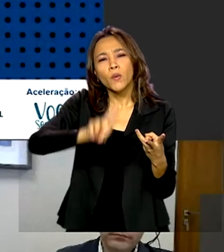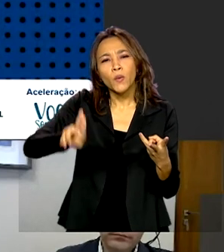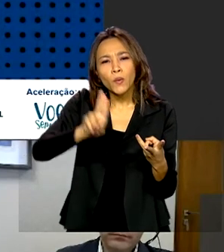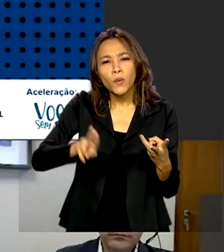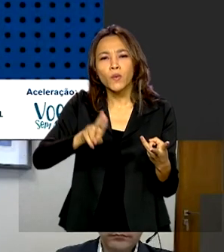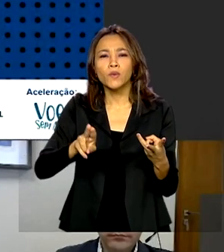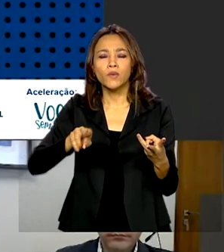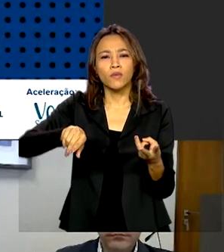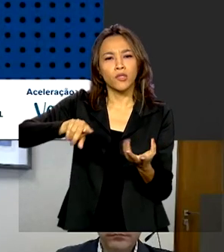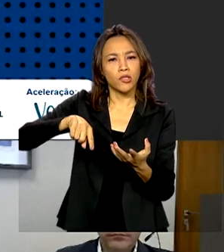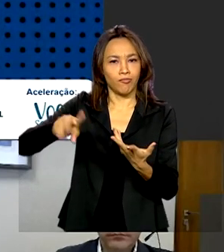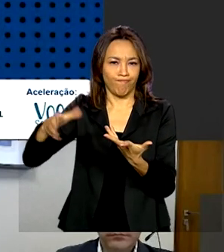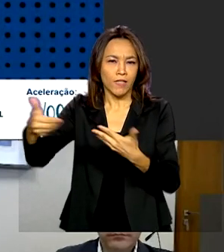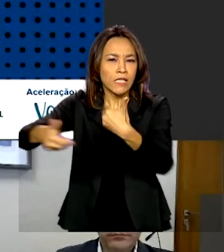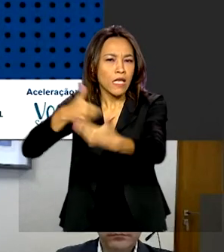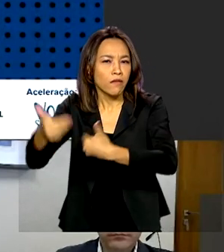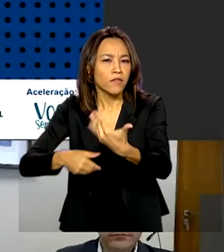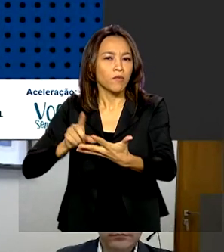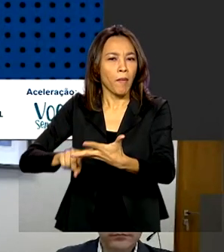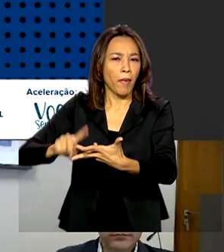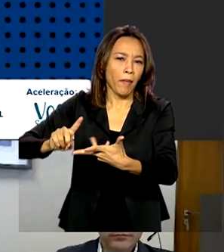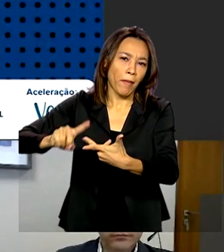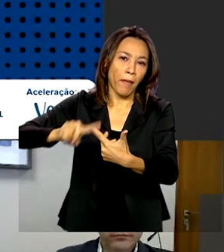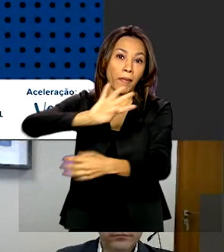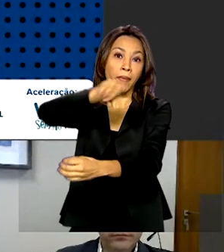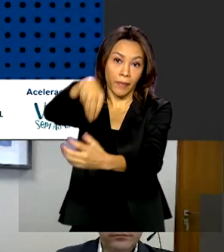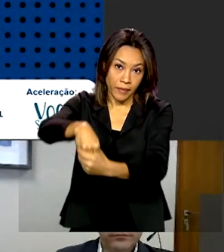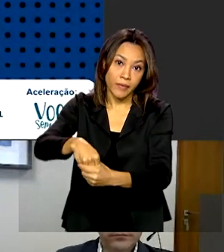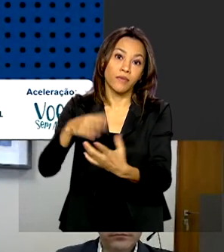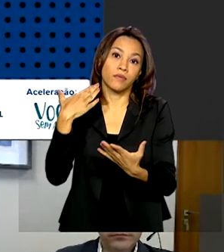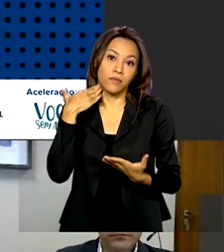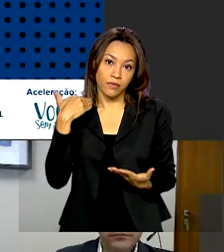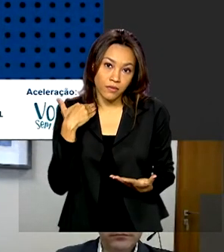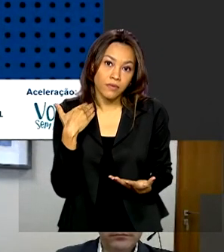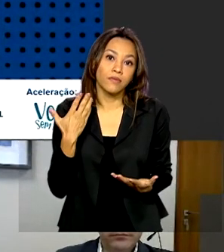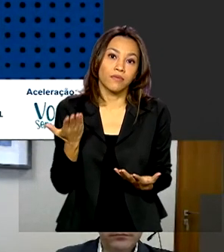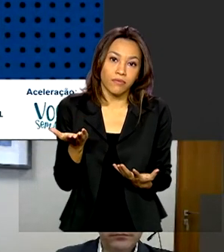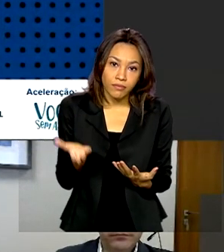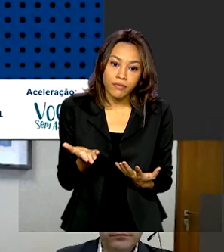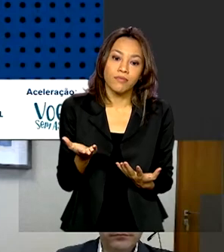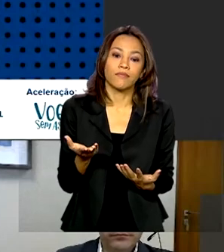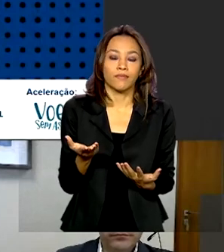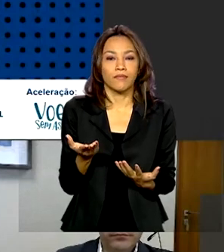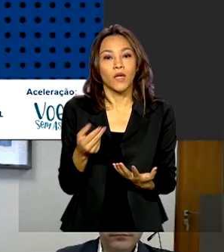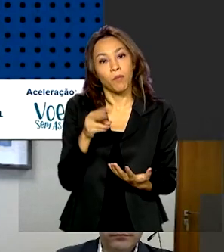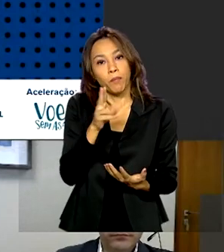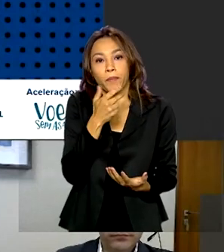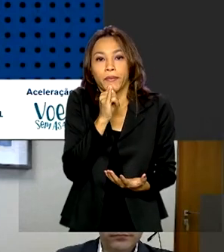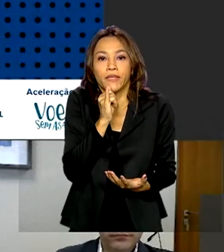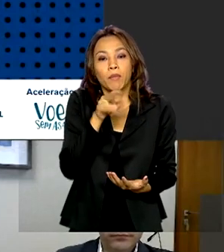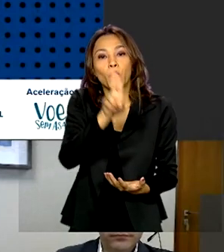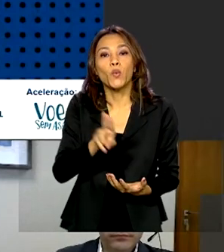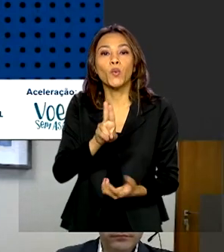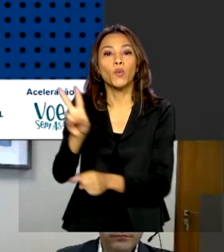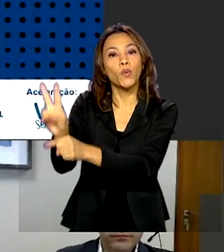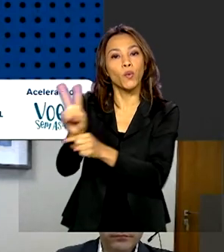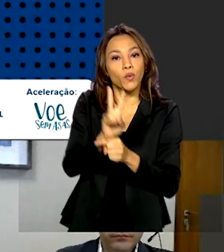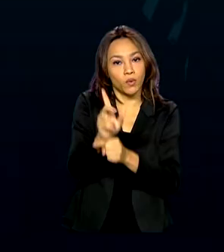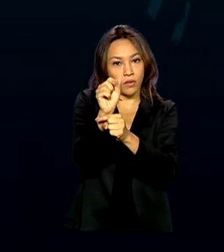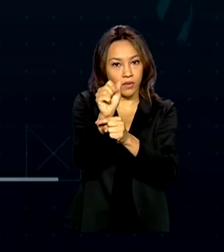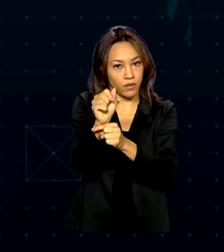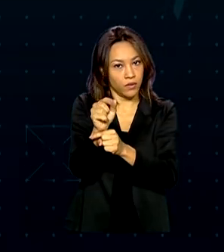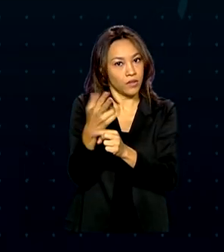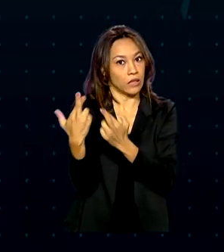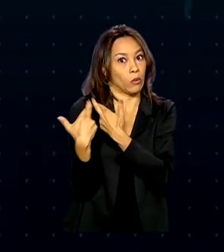e serviços financeiros, aqui incluindo o uso do crédito, o uso responsável e o contingente do